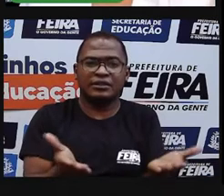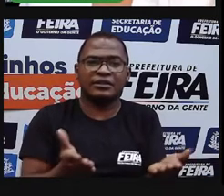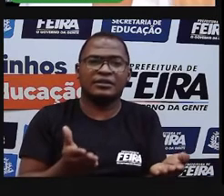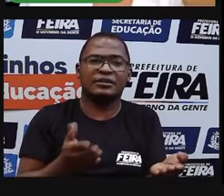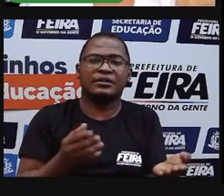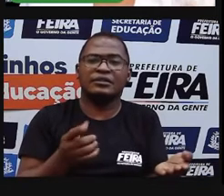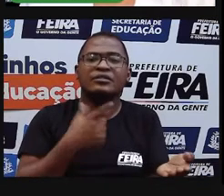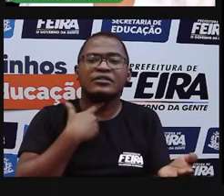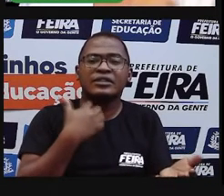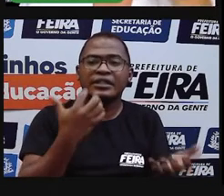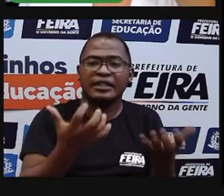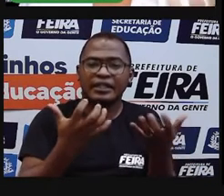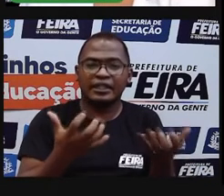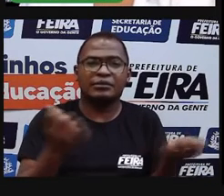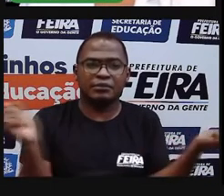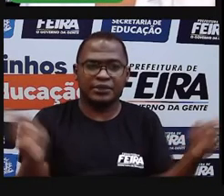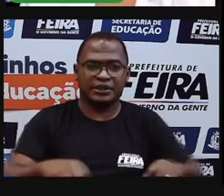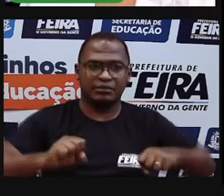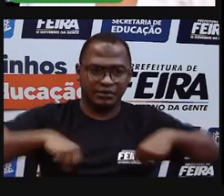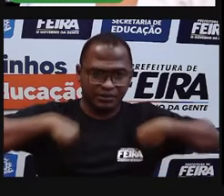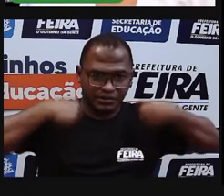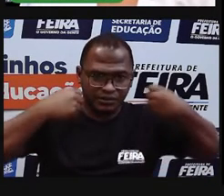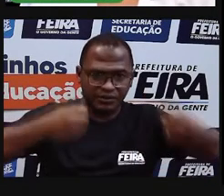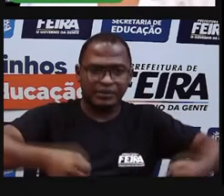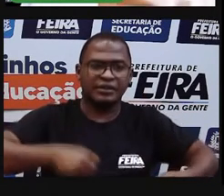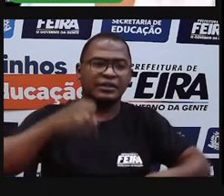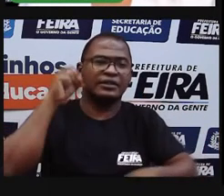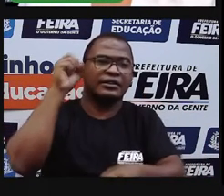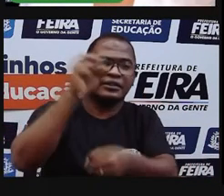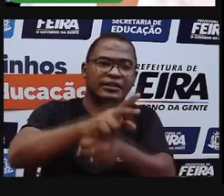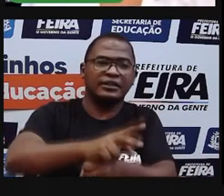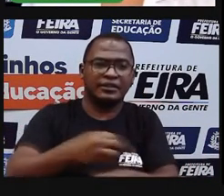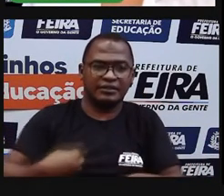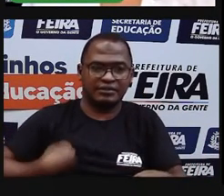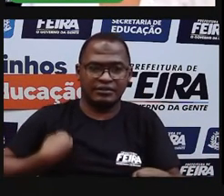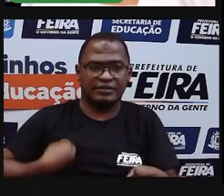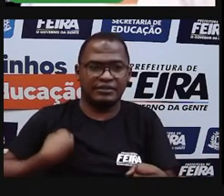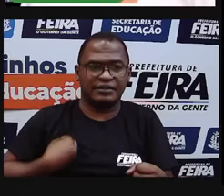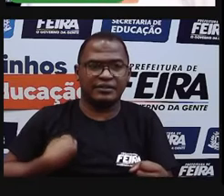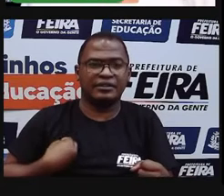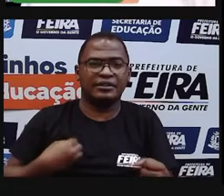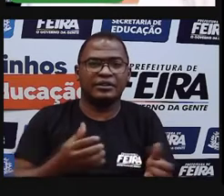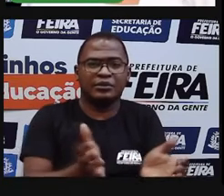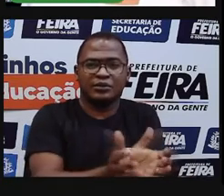almejamos, de como nós enxergamos a vida, as coisas, as vivências.